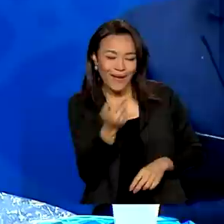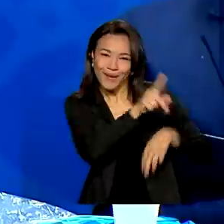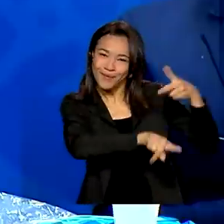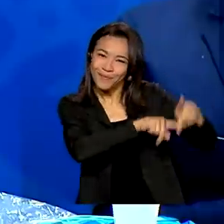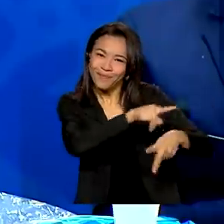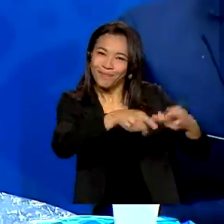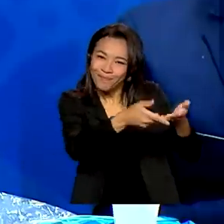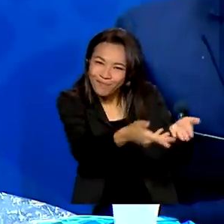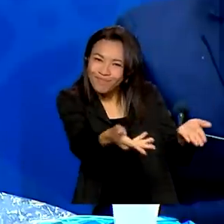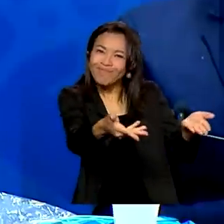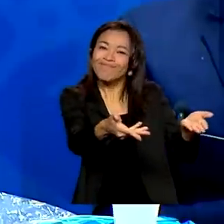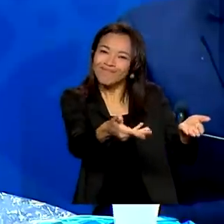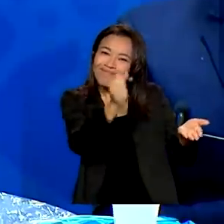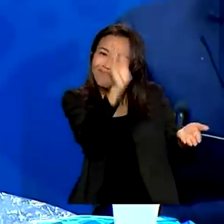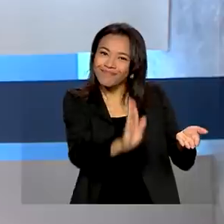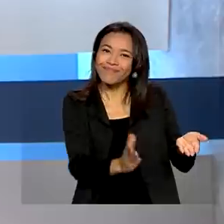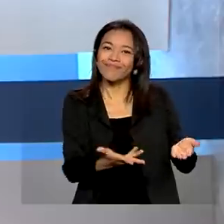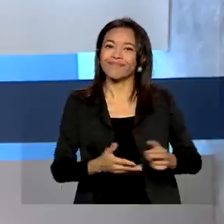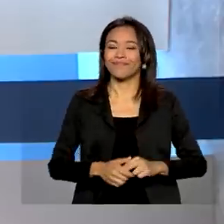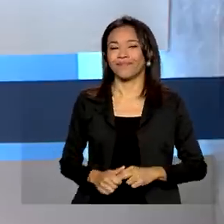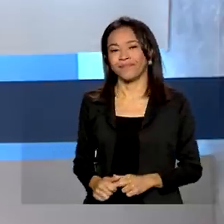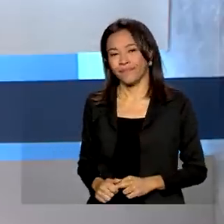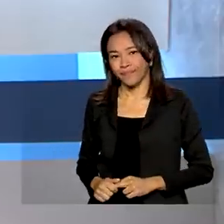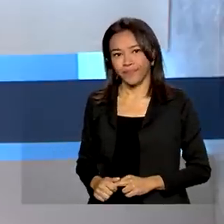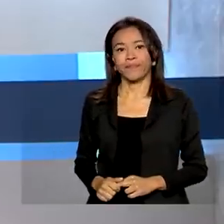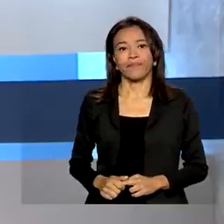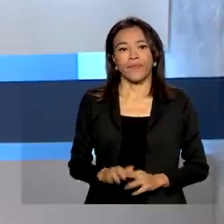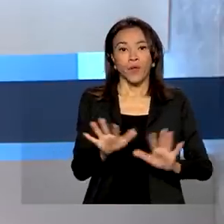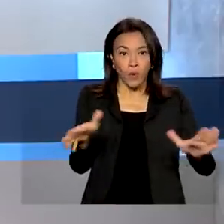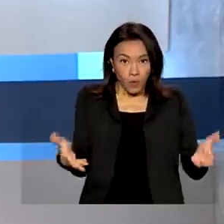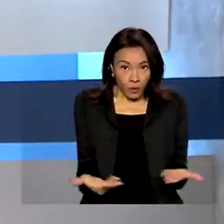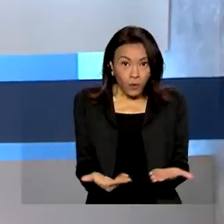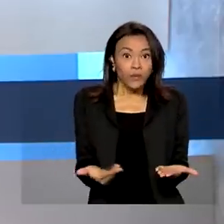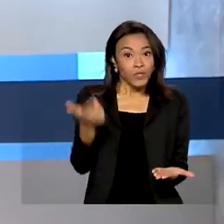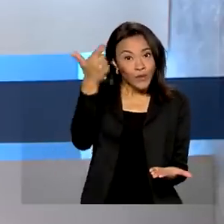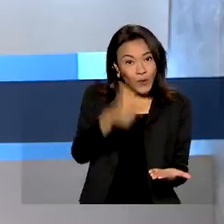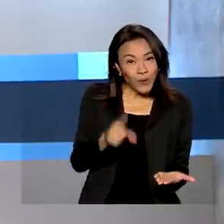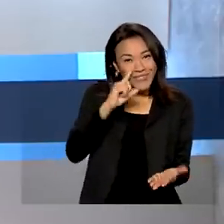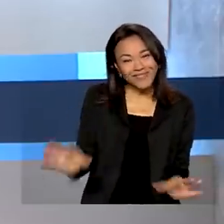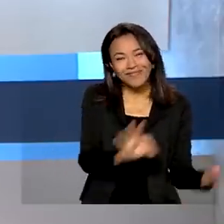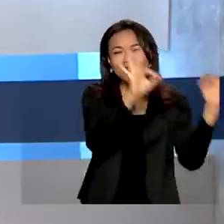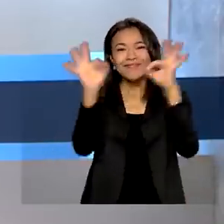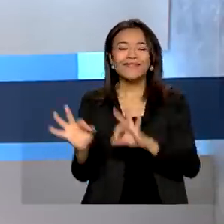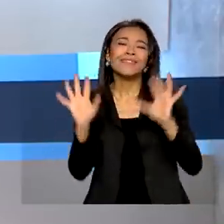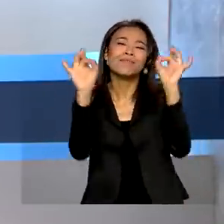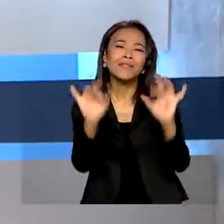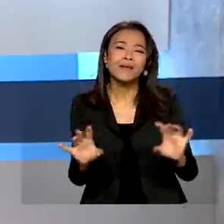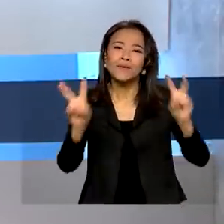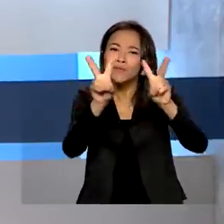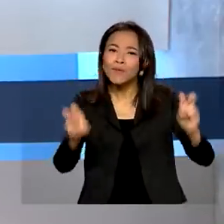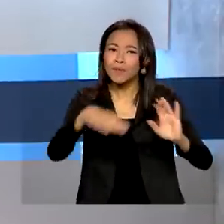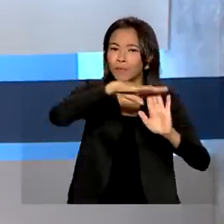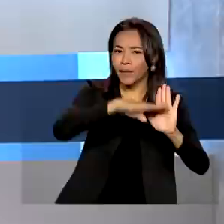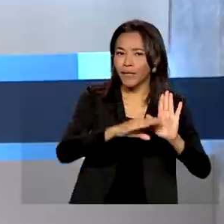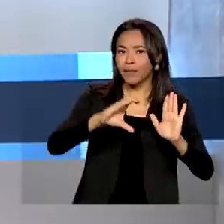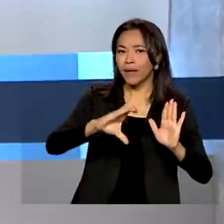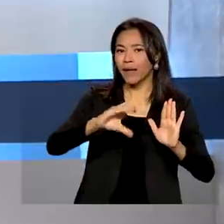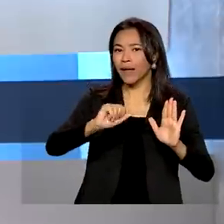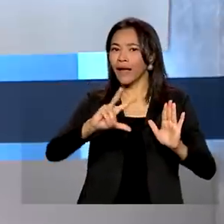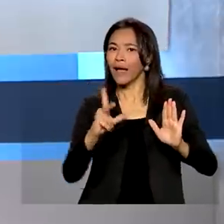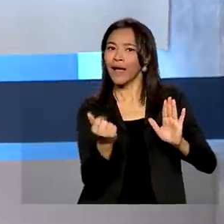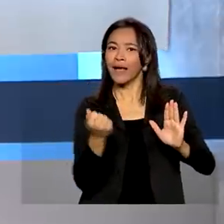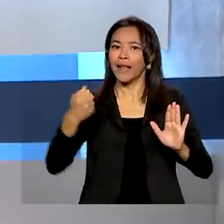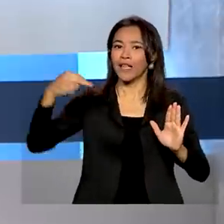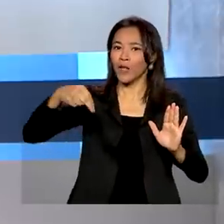do Brasil. Hoje, em mais uma reportagem especial sobre o Calha Norte, você vai ver